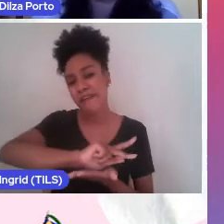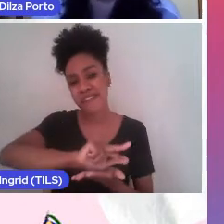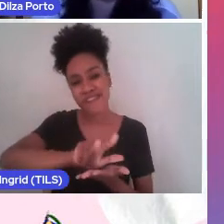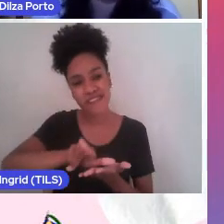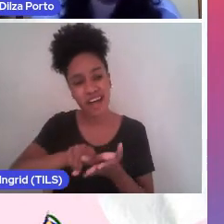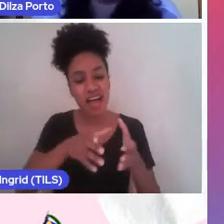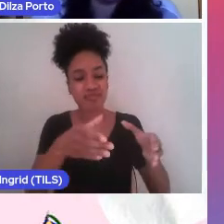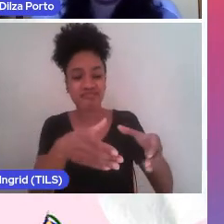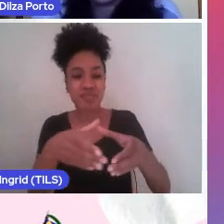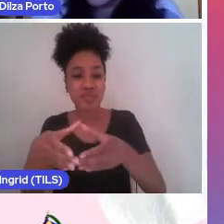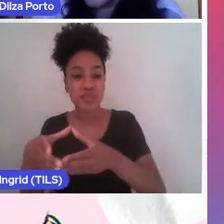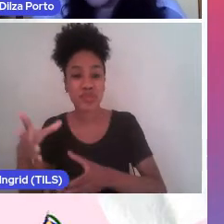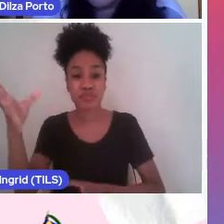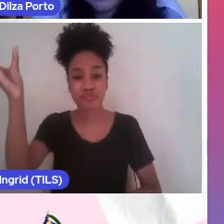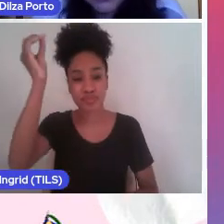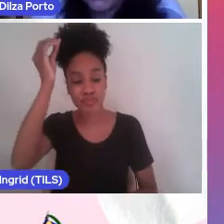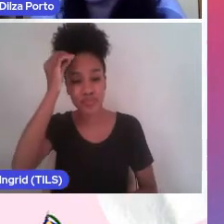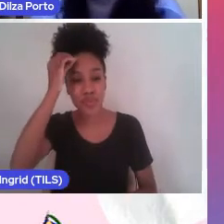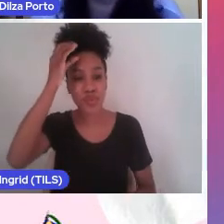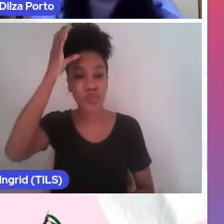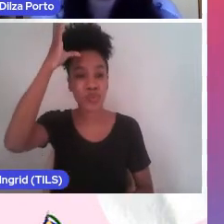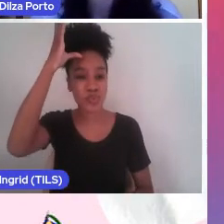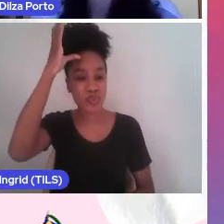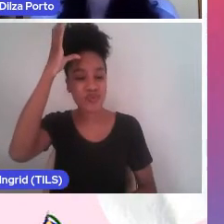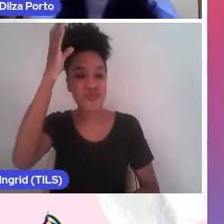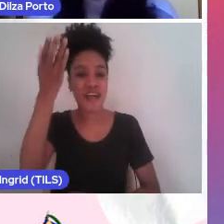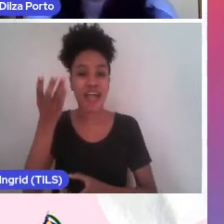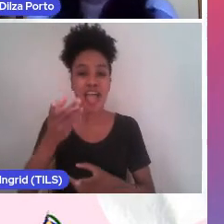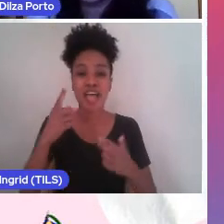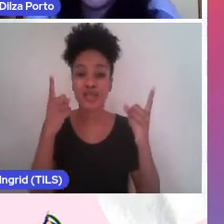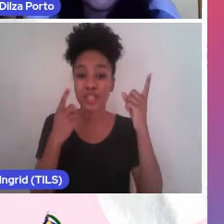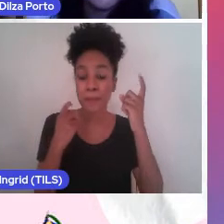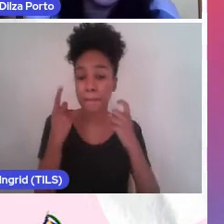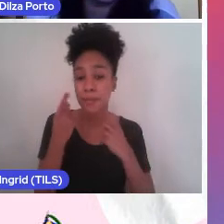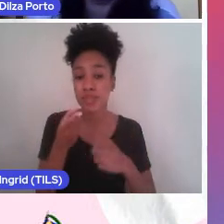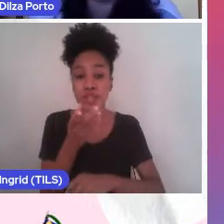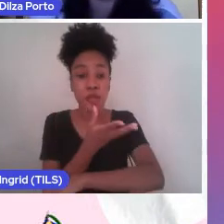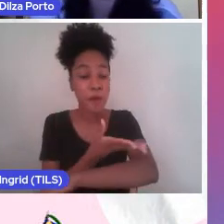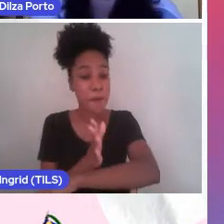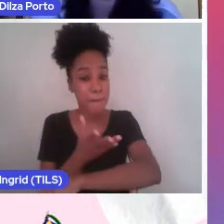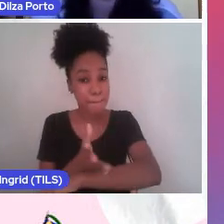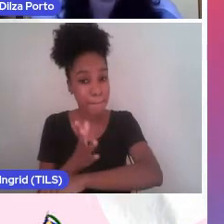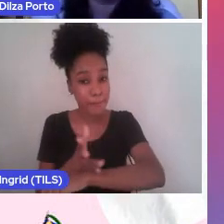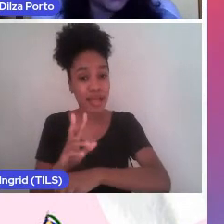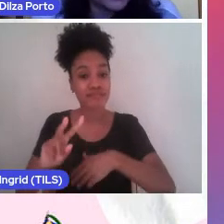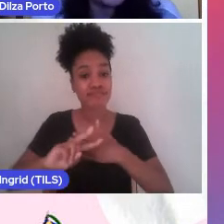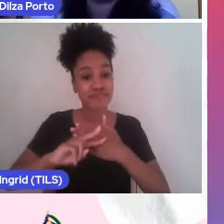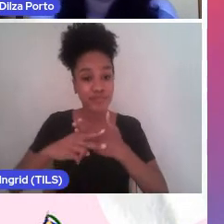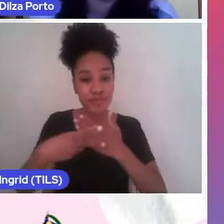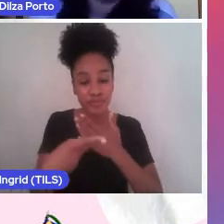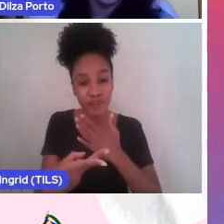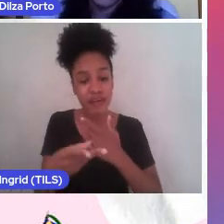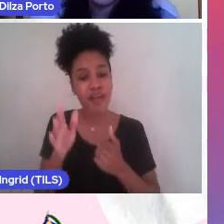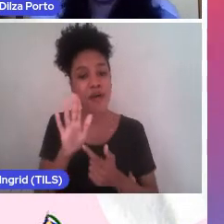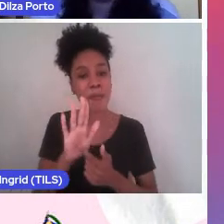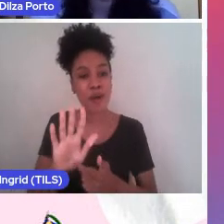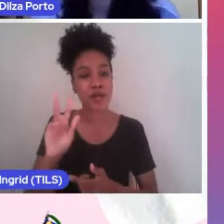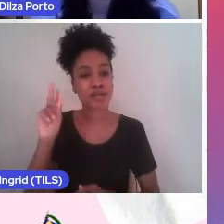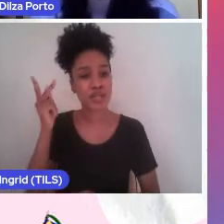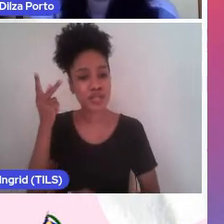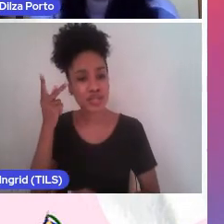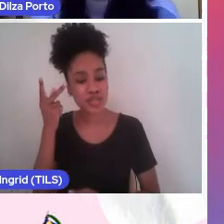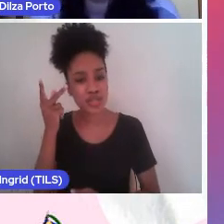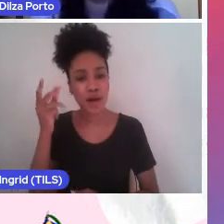saberes, fazeres, expressões práticas e seus produtos, que remetem à história, à memória